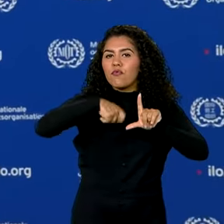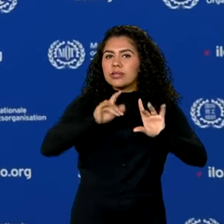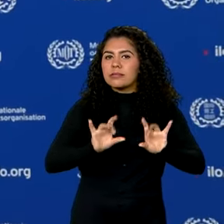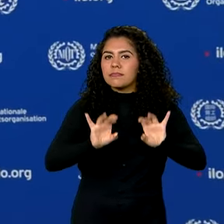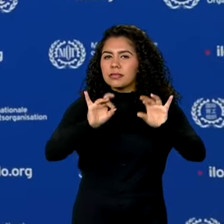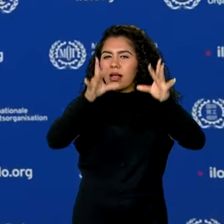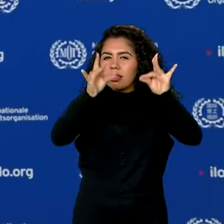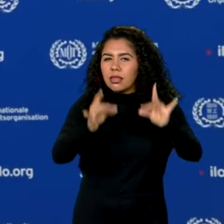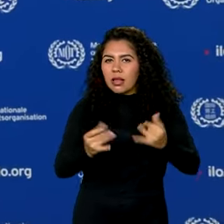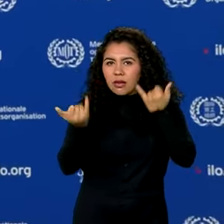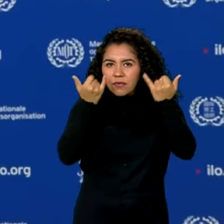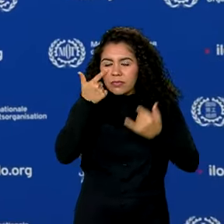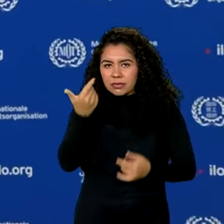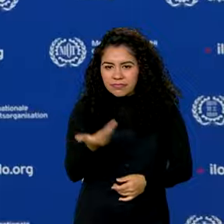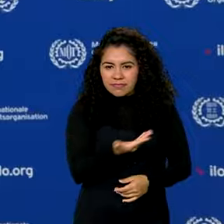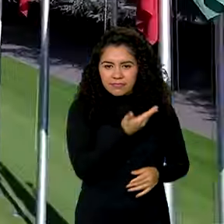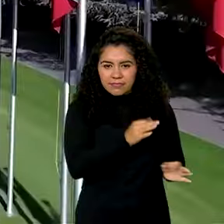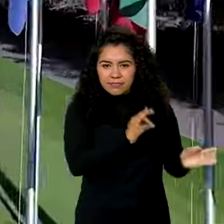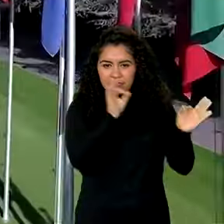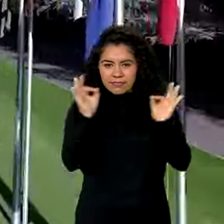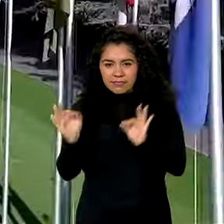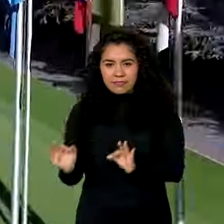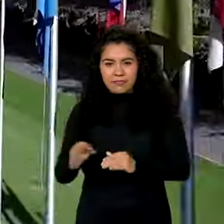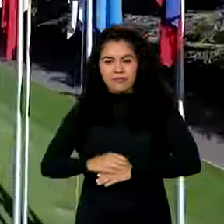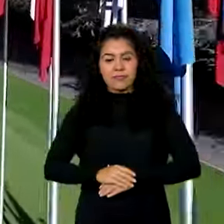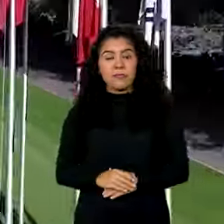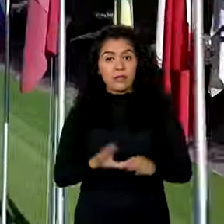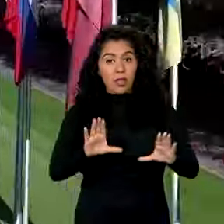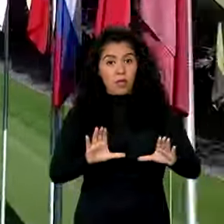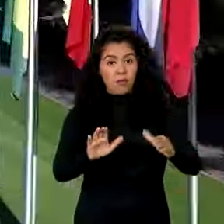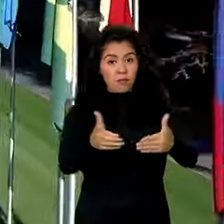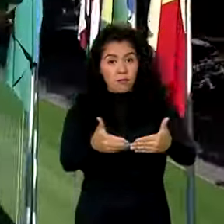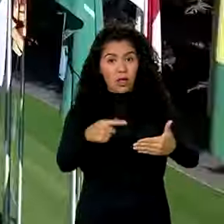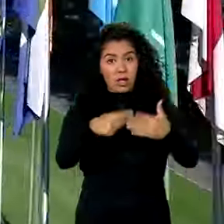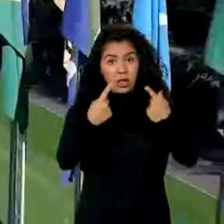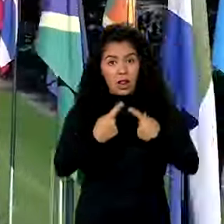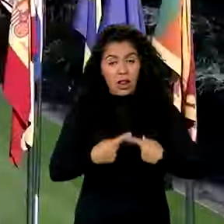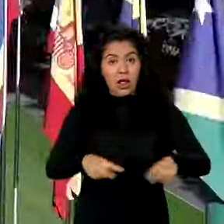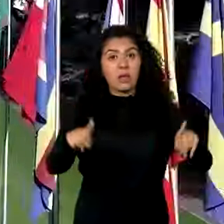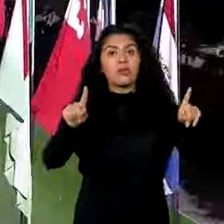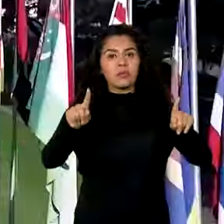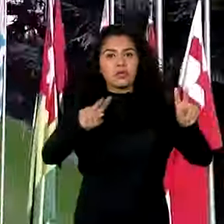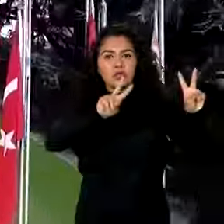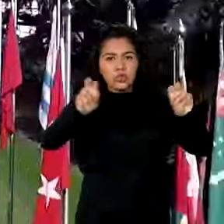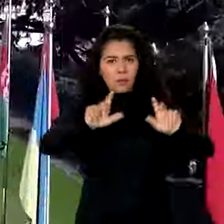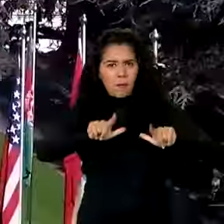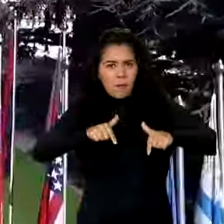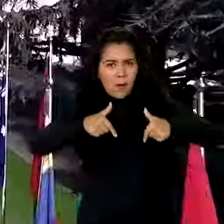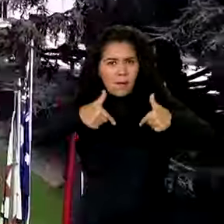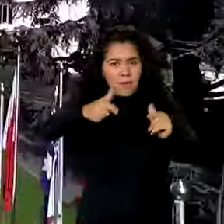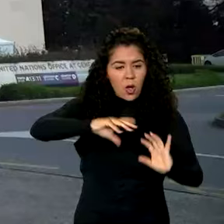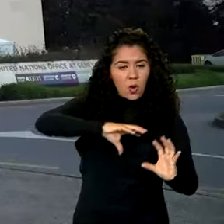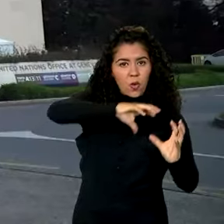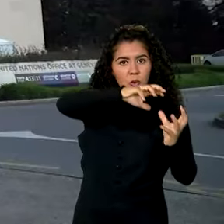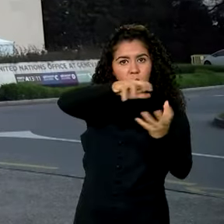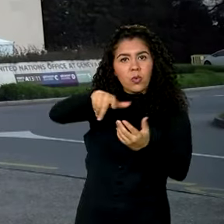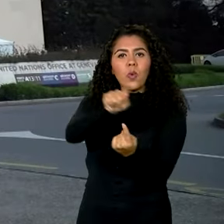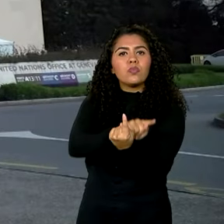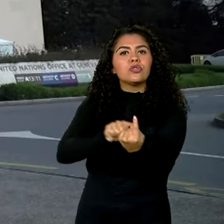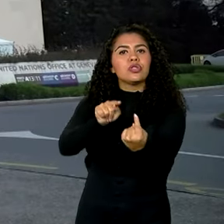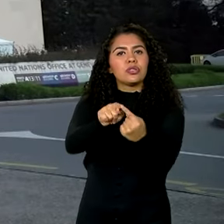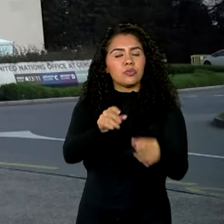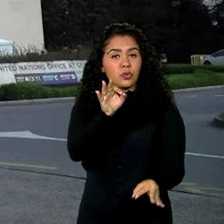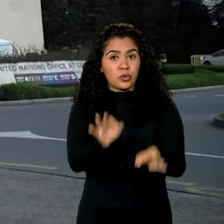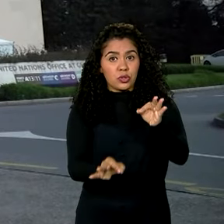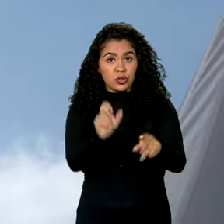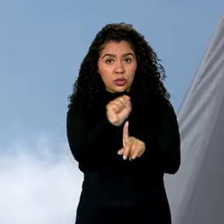mais informações. Vamos ver. O fórum, que inaugura a Coalizão Global pela Justiça Social, faz parte